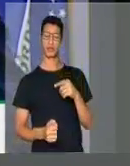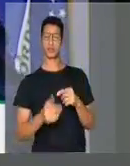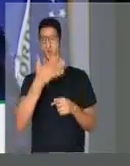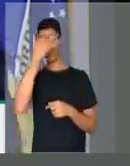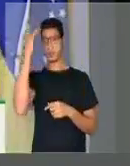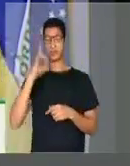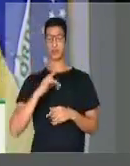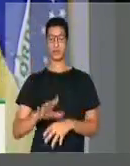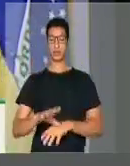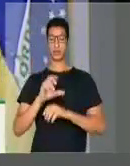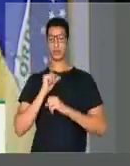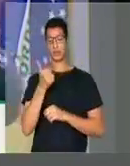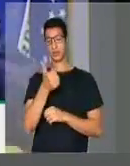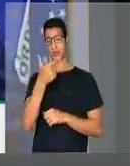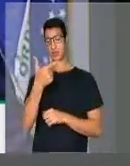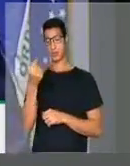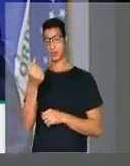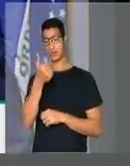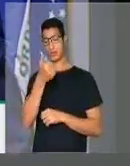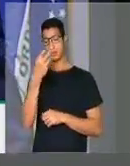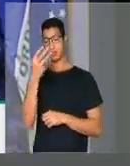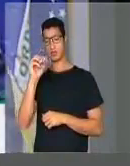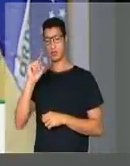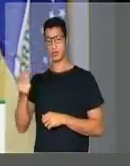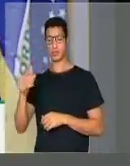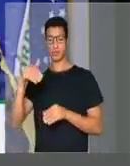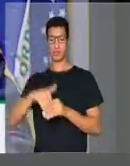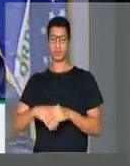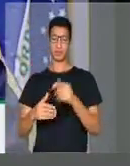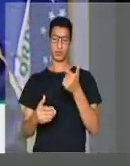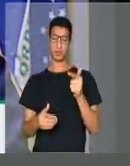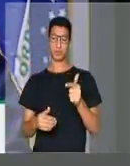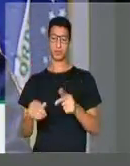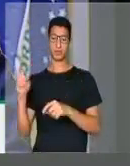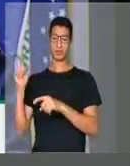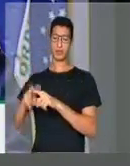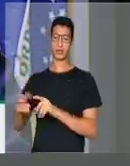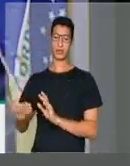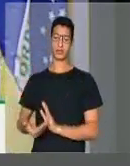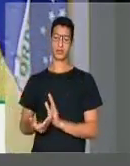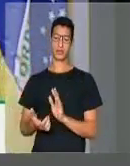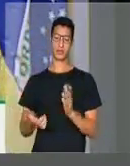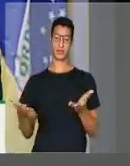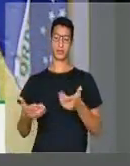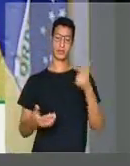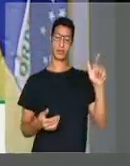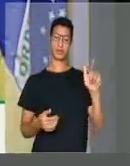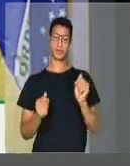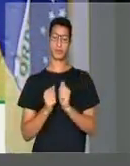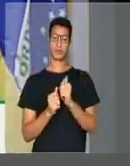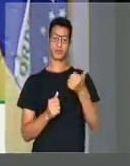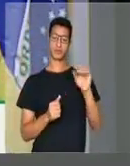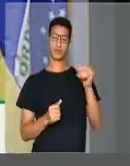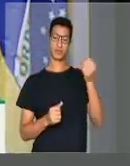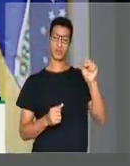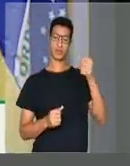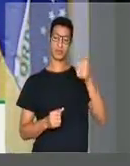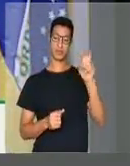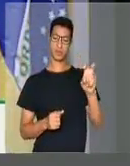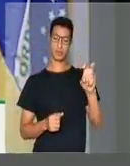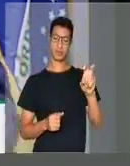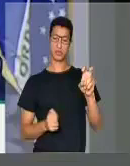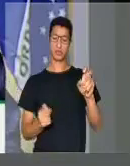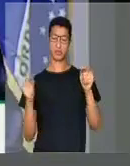candidatos que tenham recebido 100, 120, 130 mil votos não tenham assento nessa casa. E outros, com 10, com 8, com